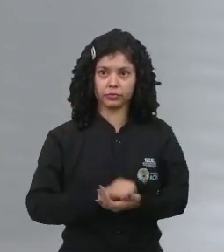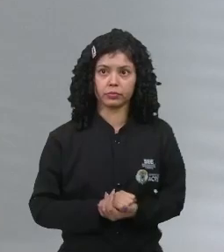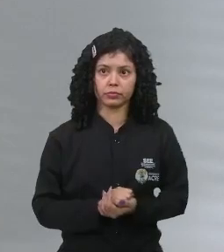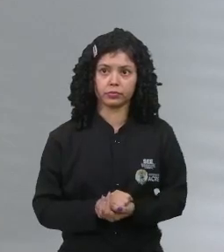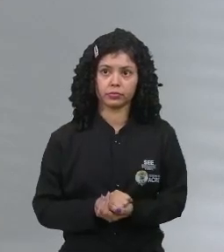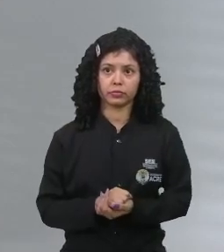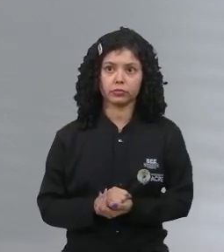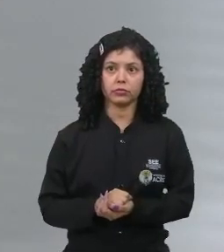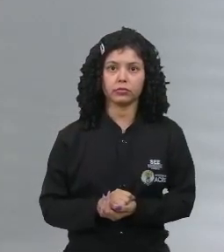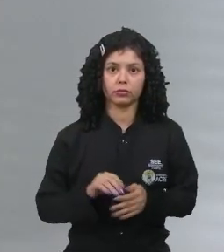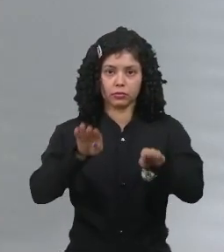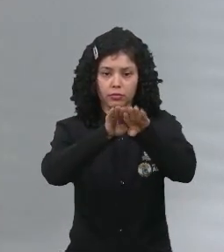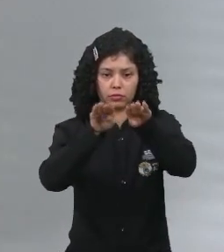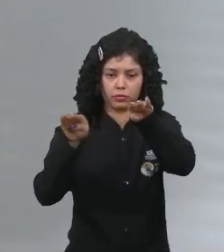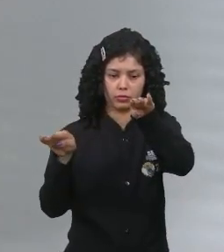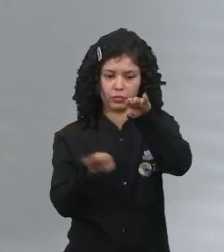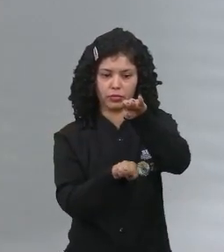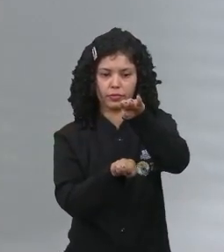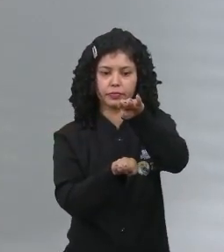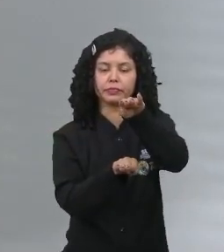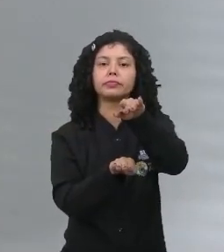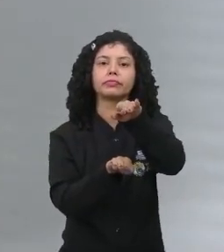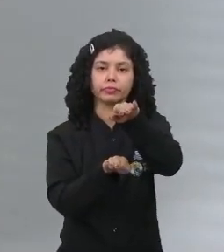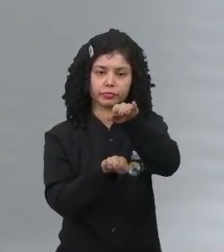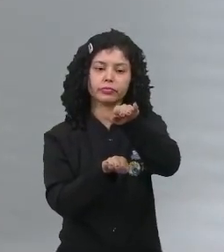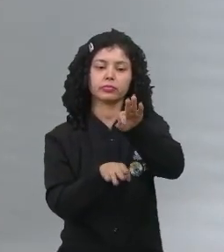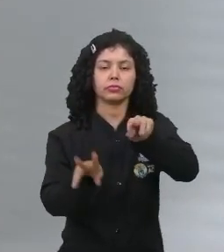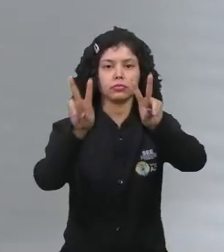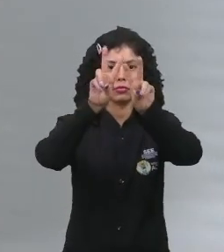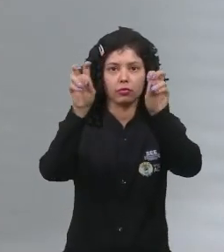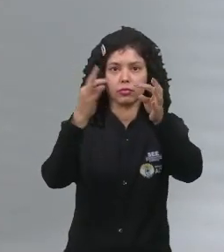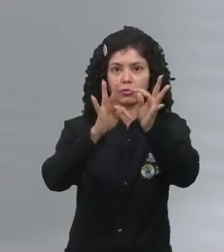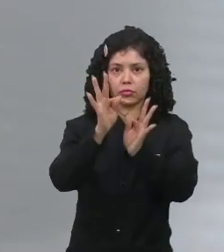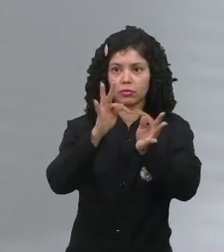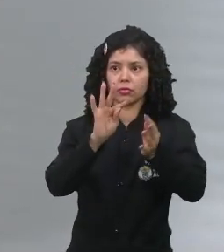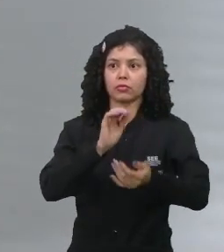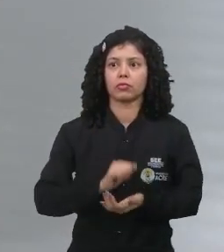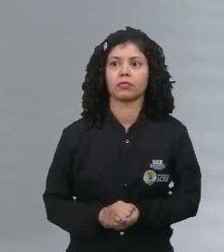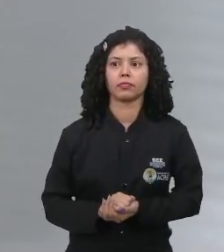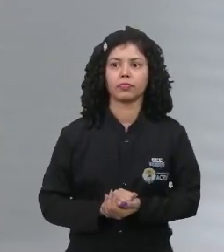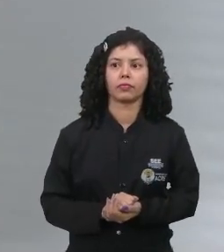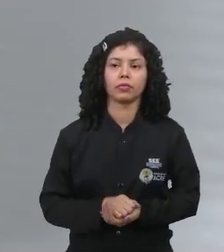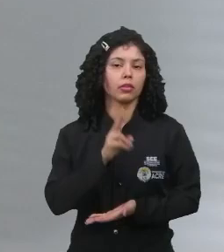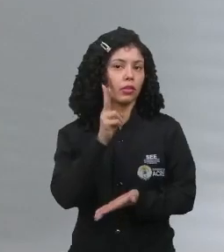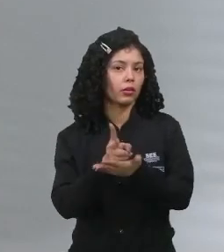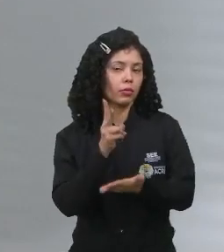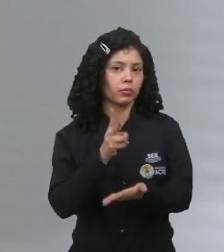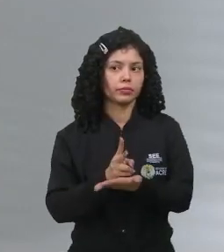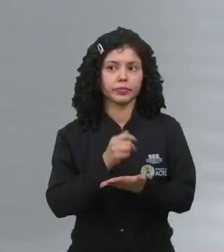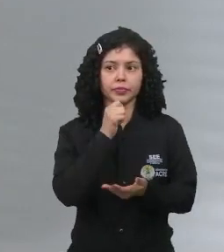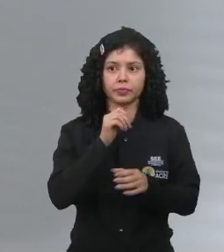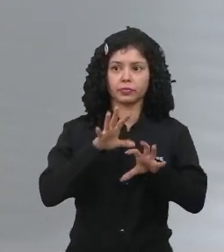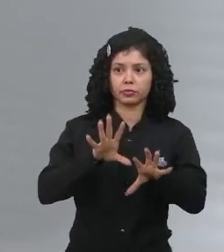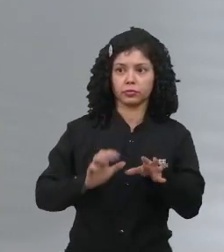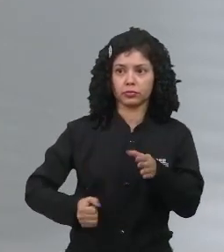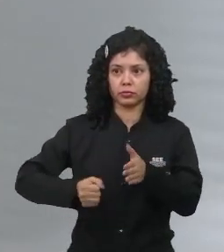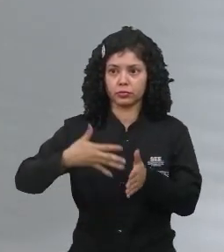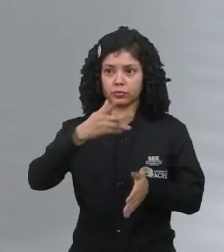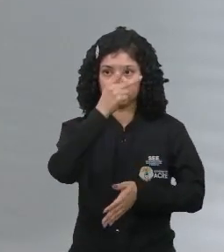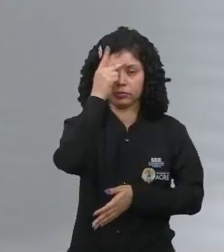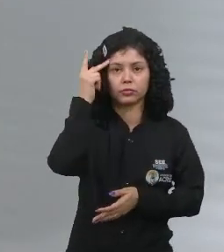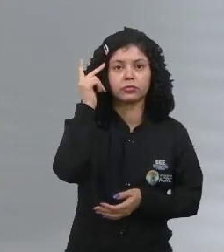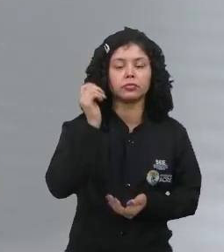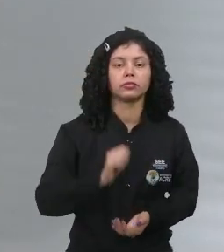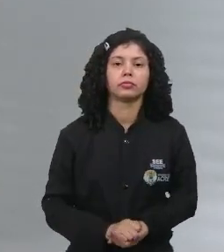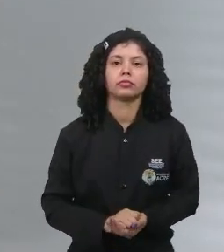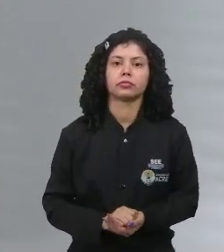questão da desigualdade. Nós estamos tratando de tecnologia. Da mesma forma que muitas pessoas